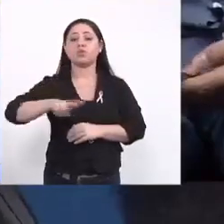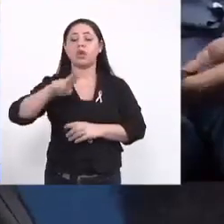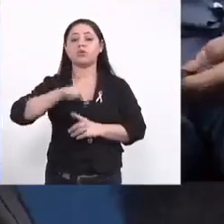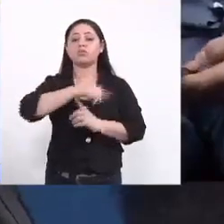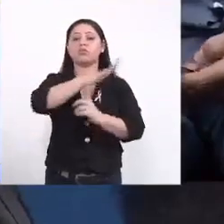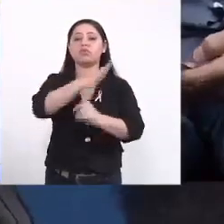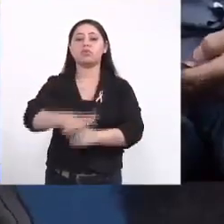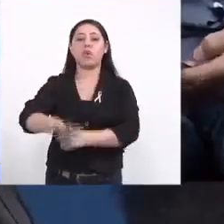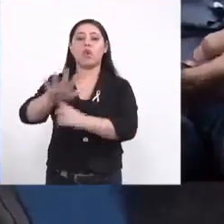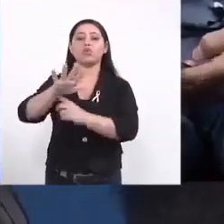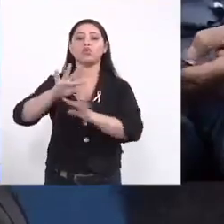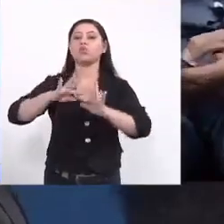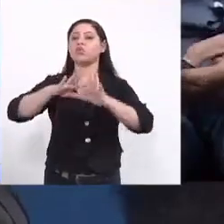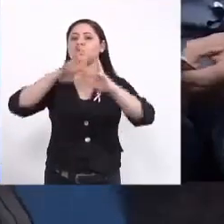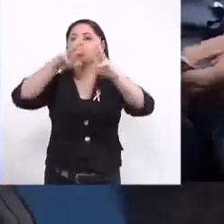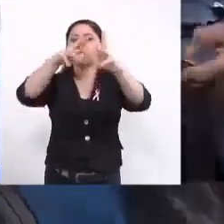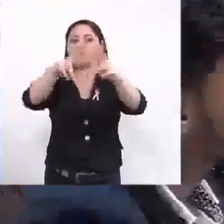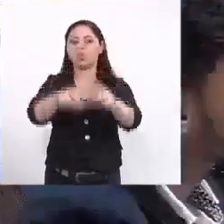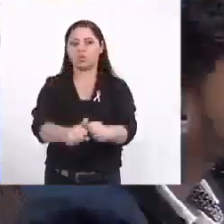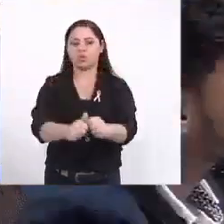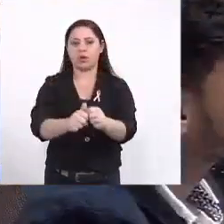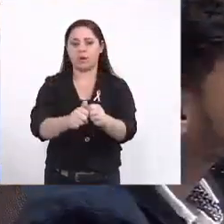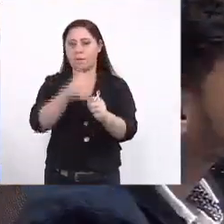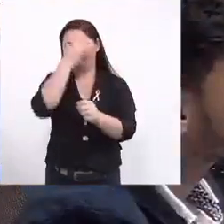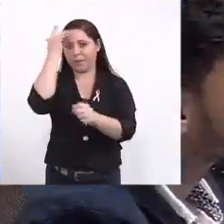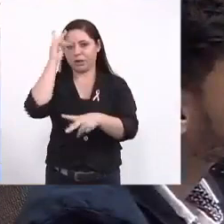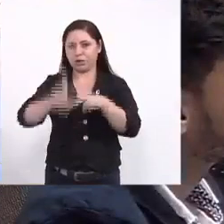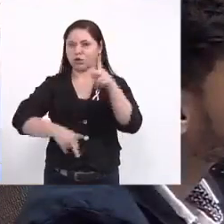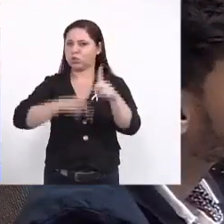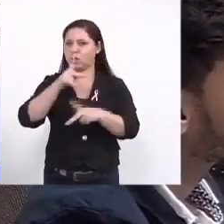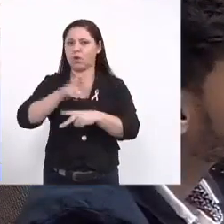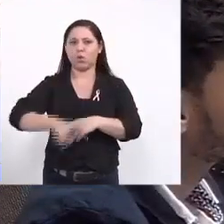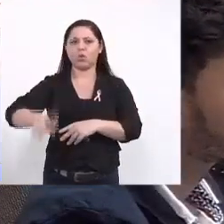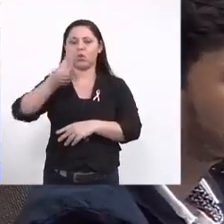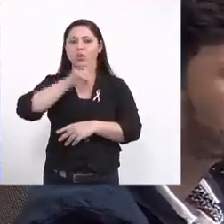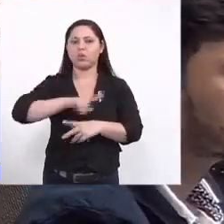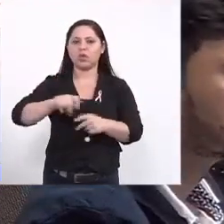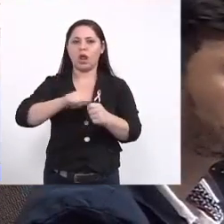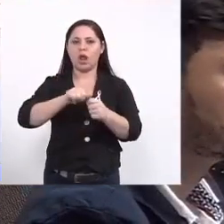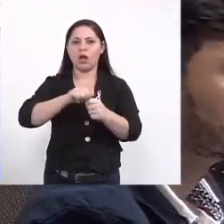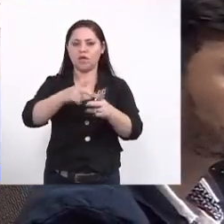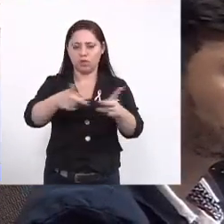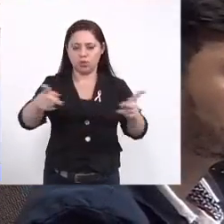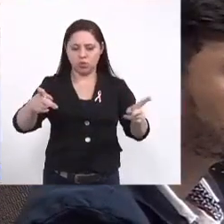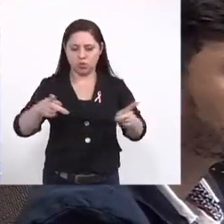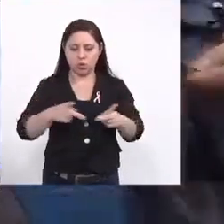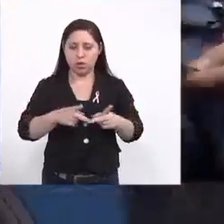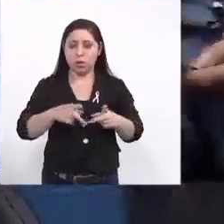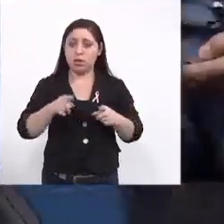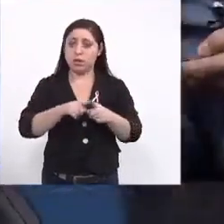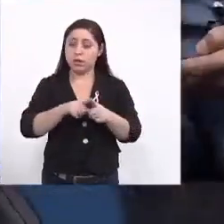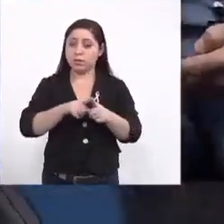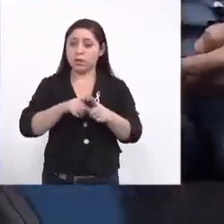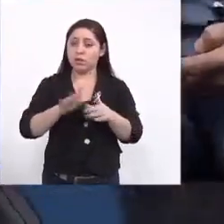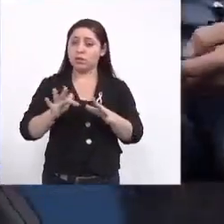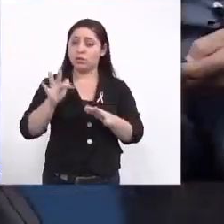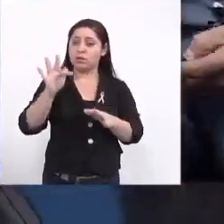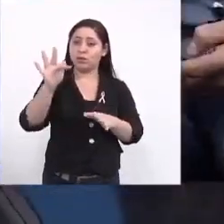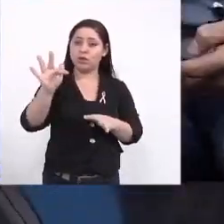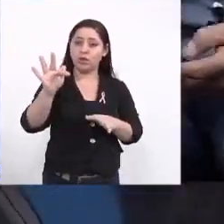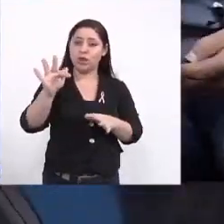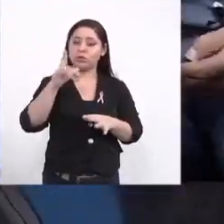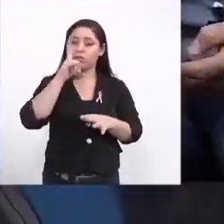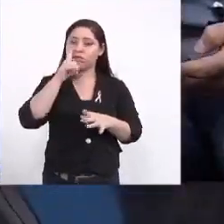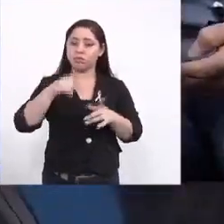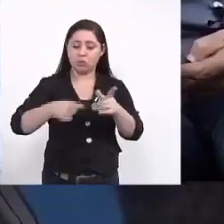maneira que a ideia do produto é ser multifuncional ou seja a pessoa utilizar para lavar e consequentemente está atingindo essas